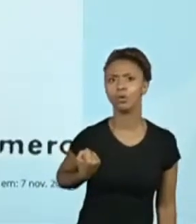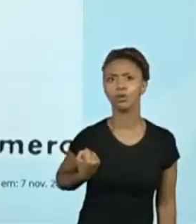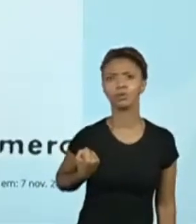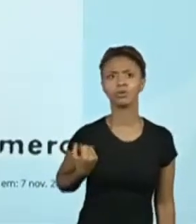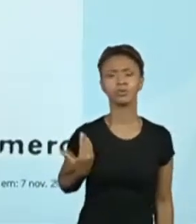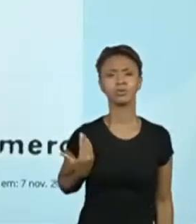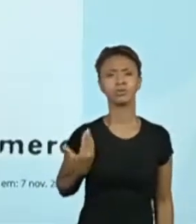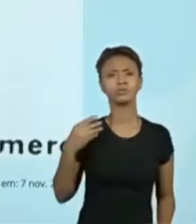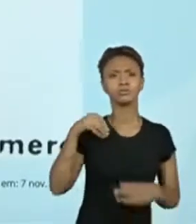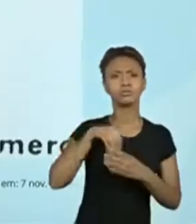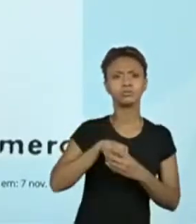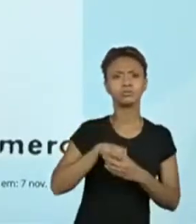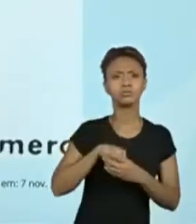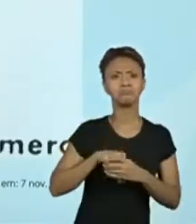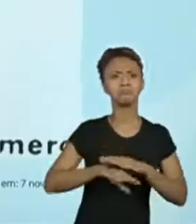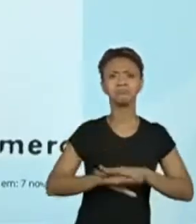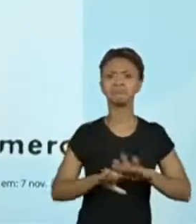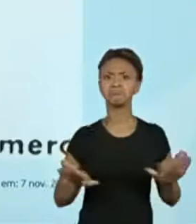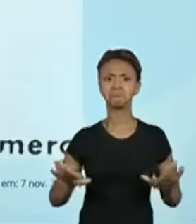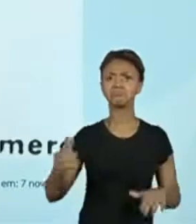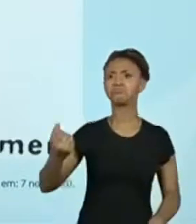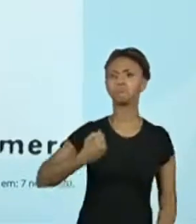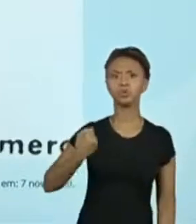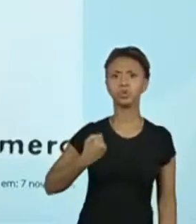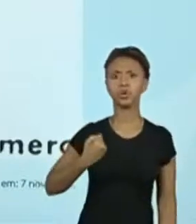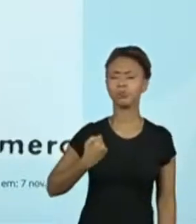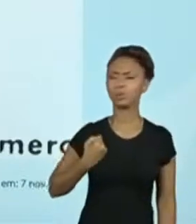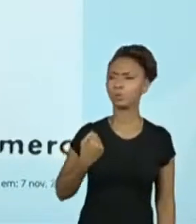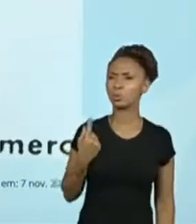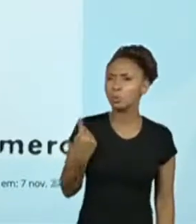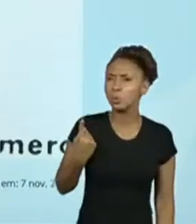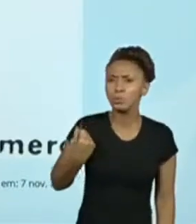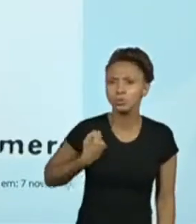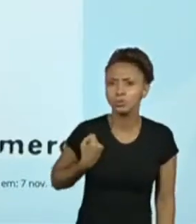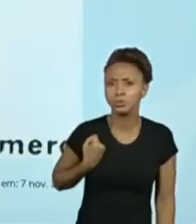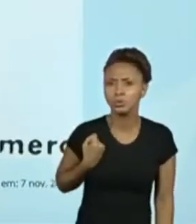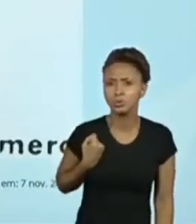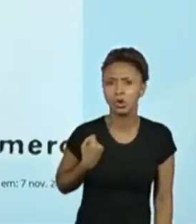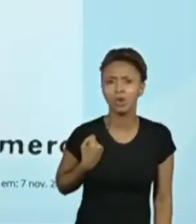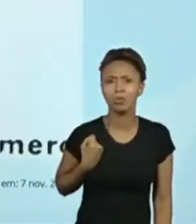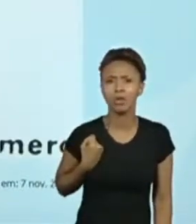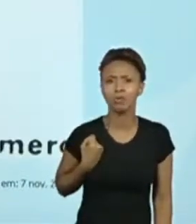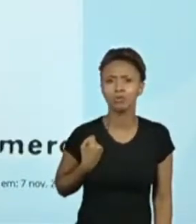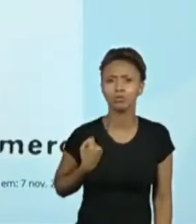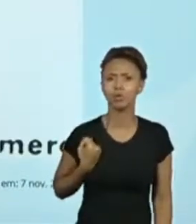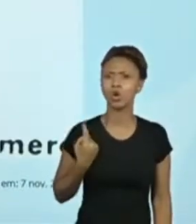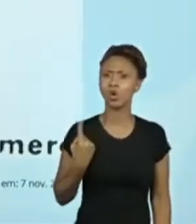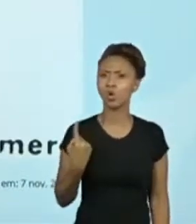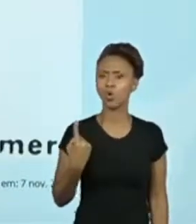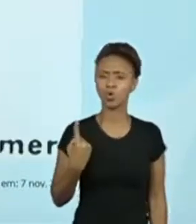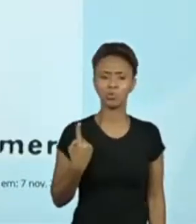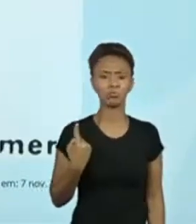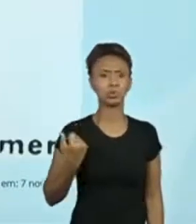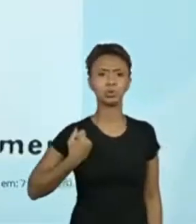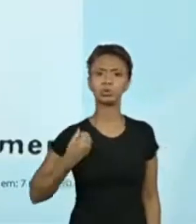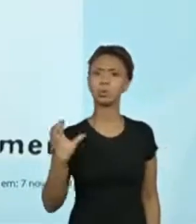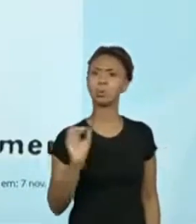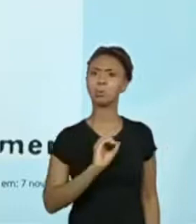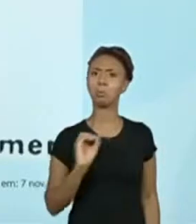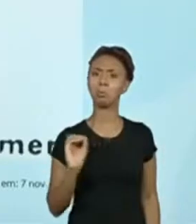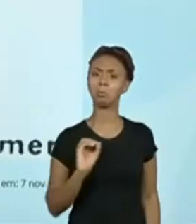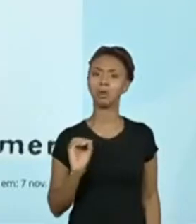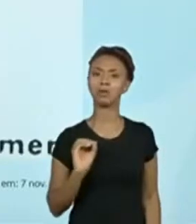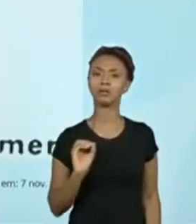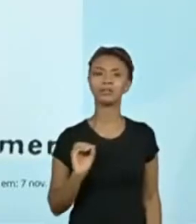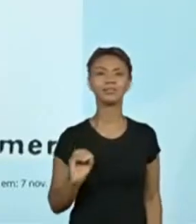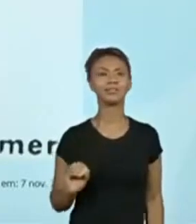E agora? Vocês conseguem observar o formato que aparece? Que aparece